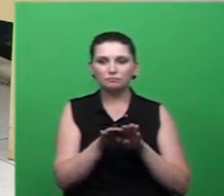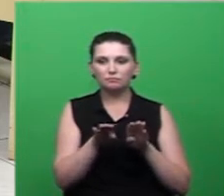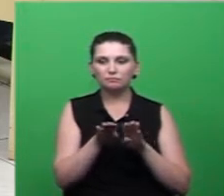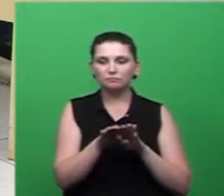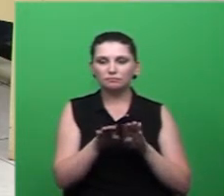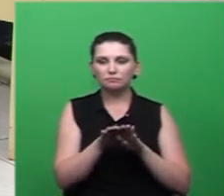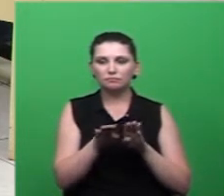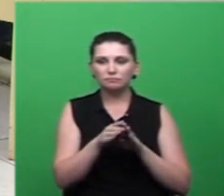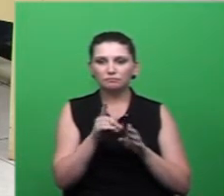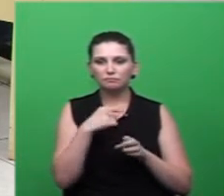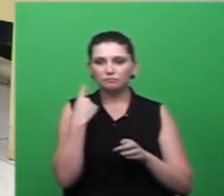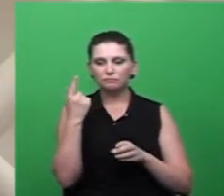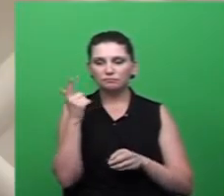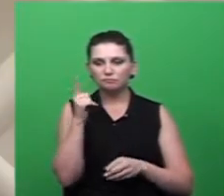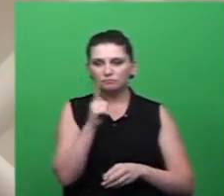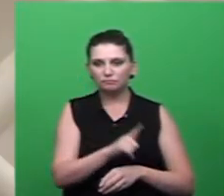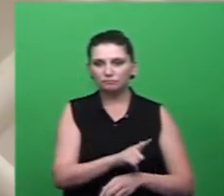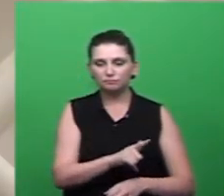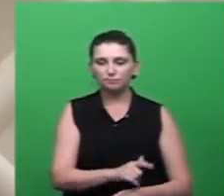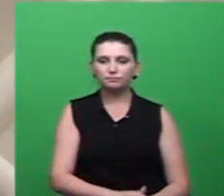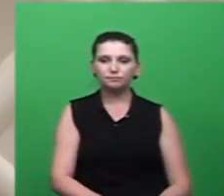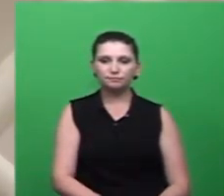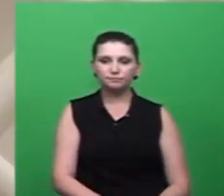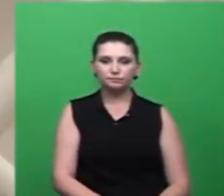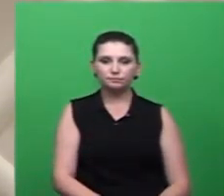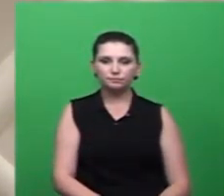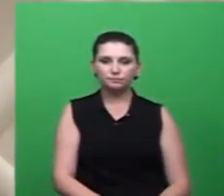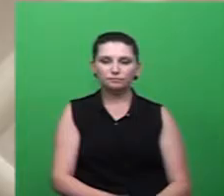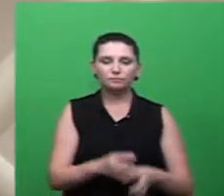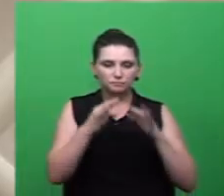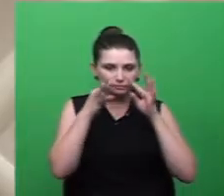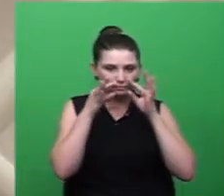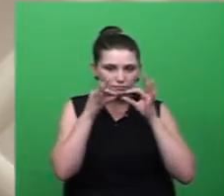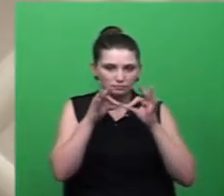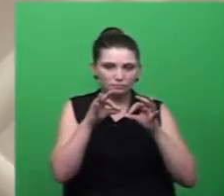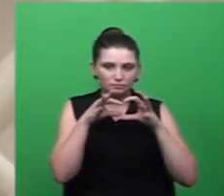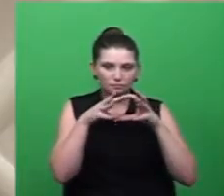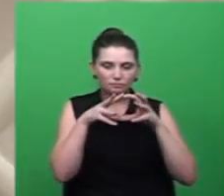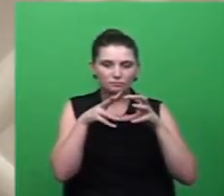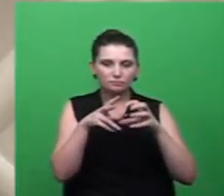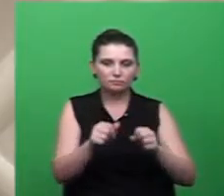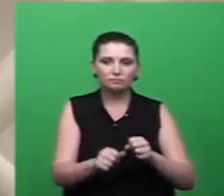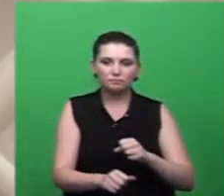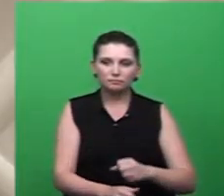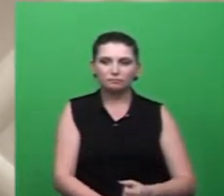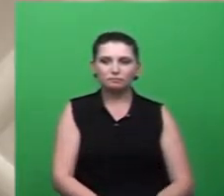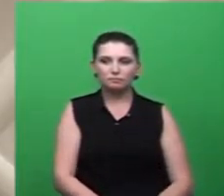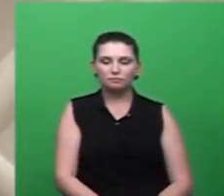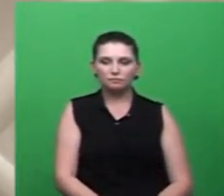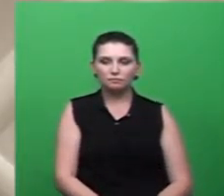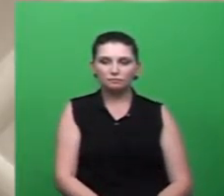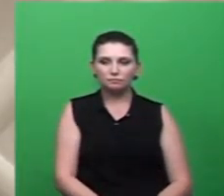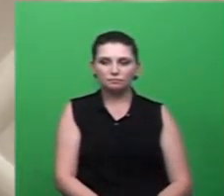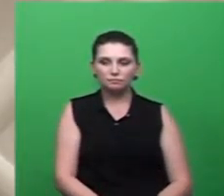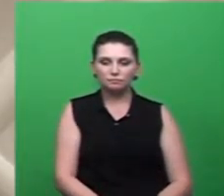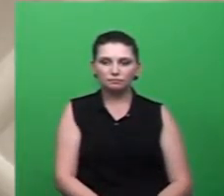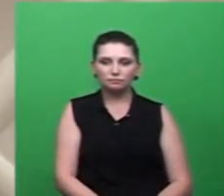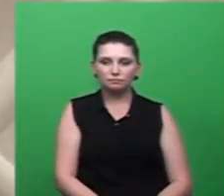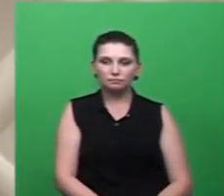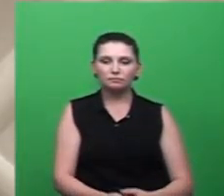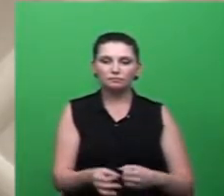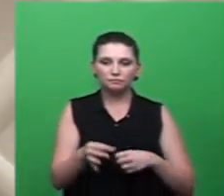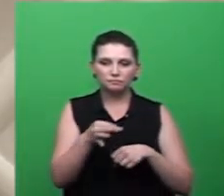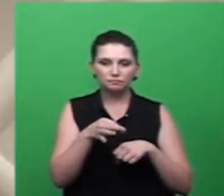fechamos diríamos assim o nível de atenção a porta de entrada pela suspeita da dengue Zika e